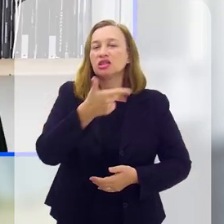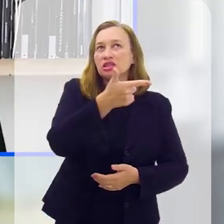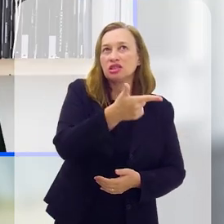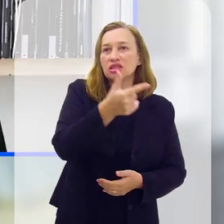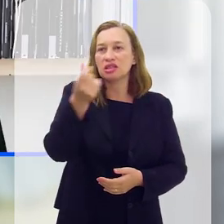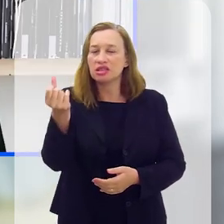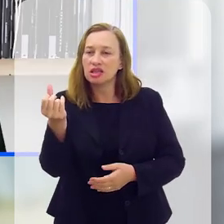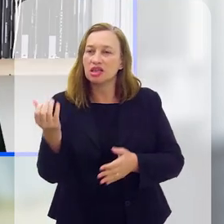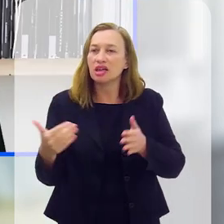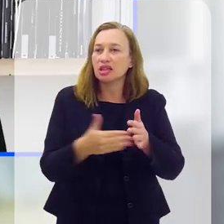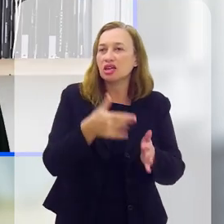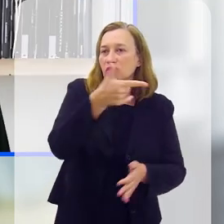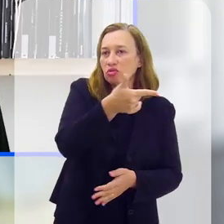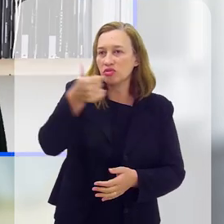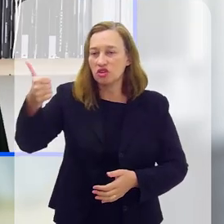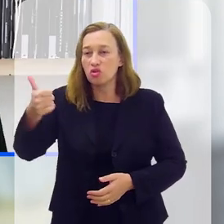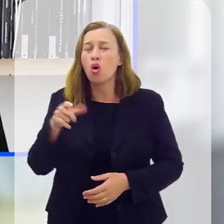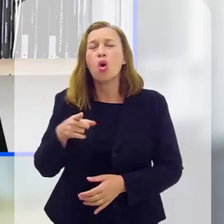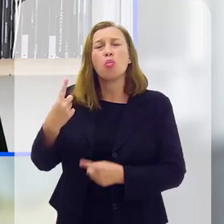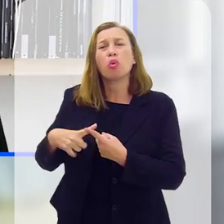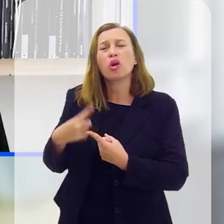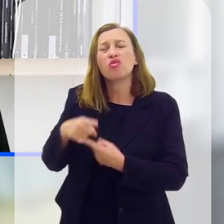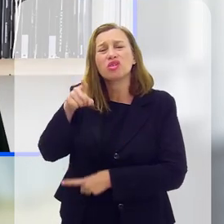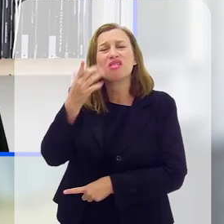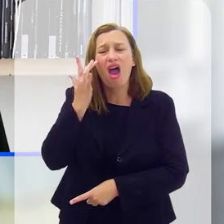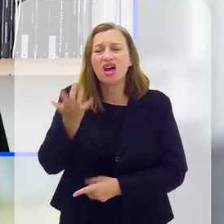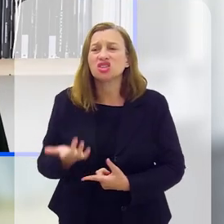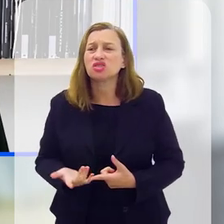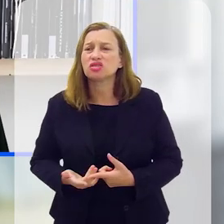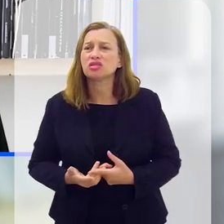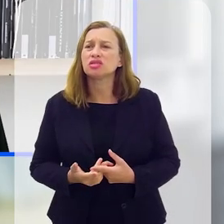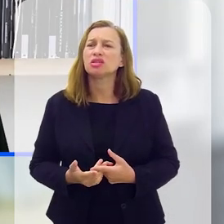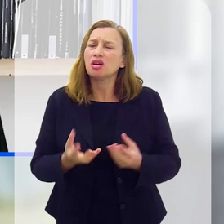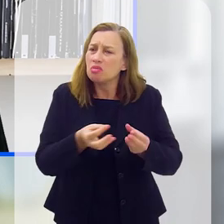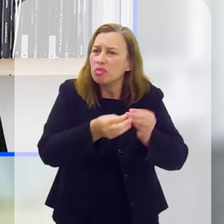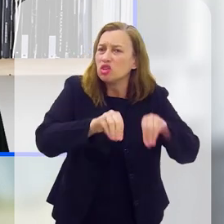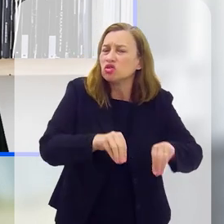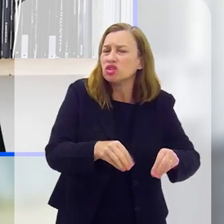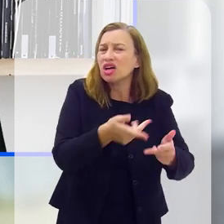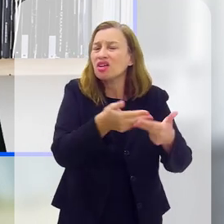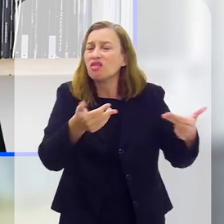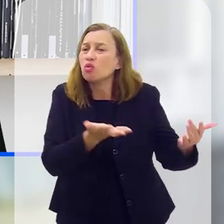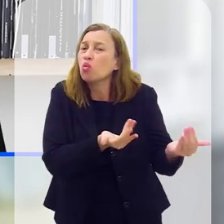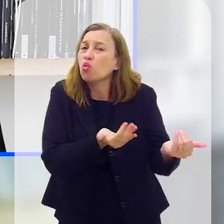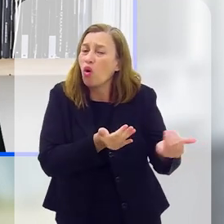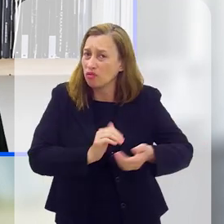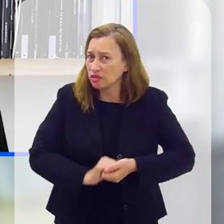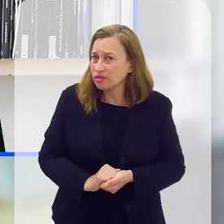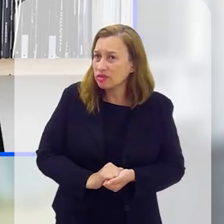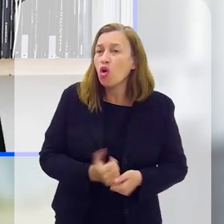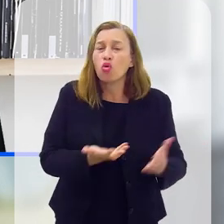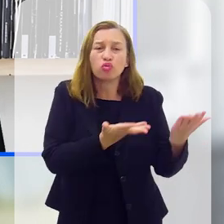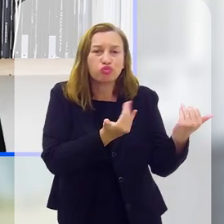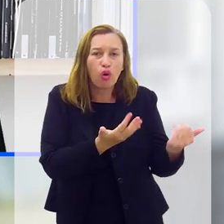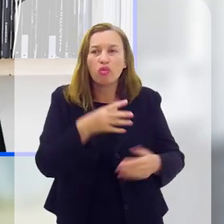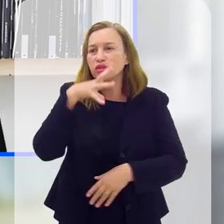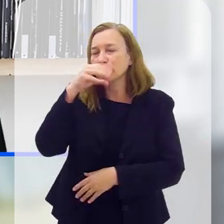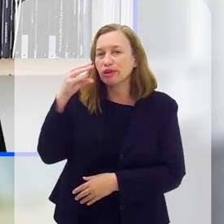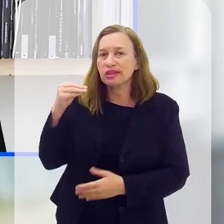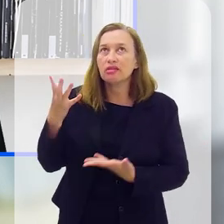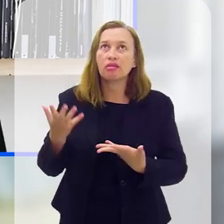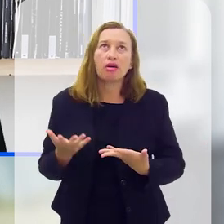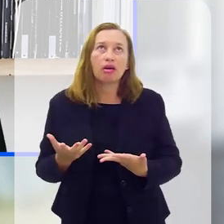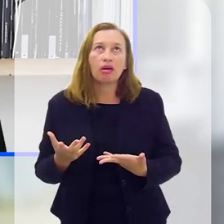até 2021. Por que você acha que tem afetado tanto os jovens, que os jovens, os